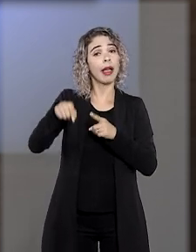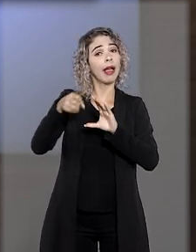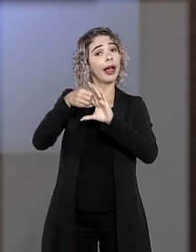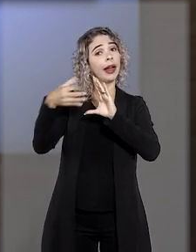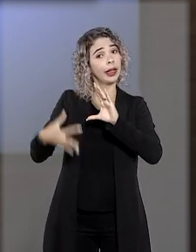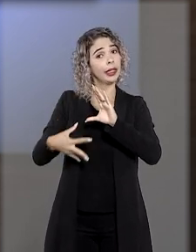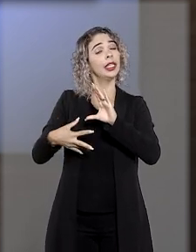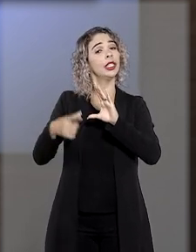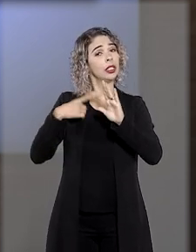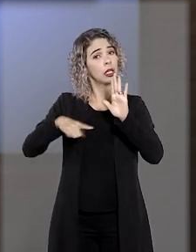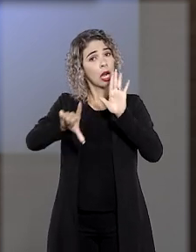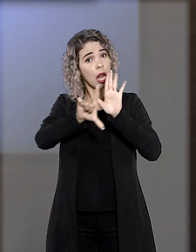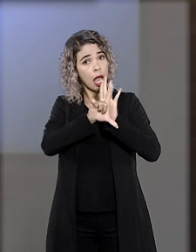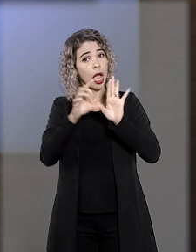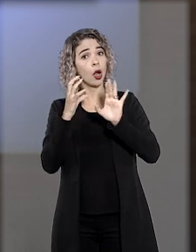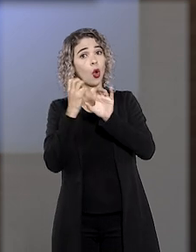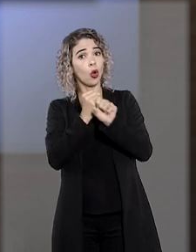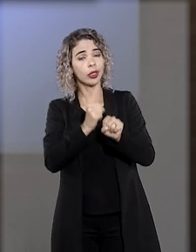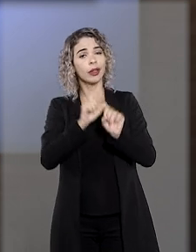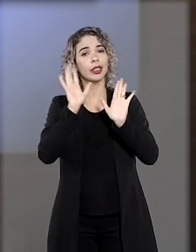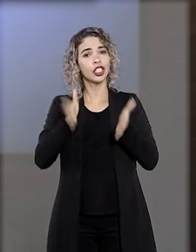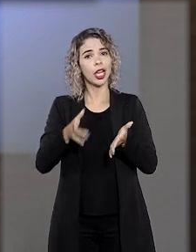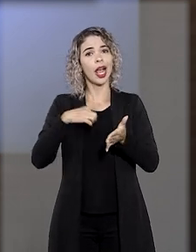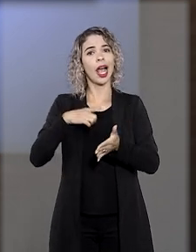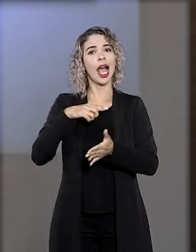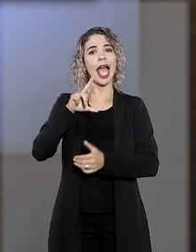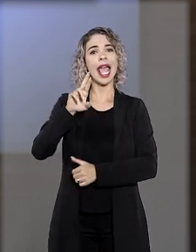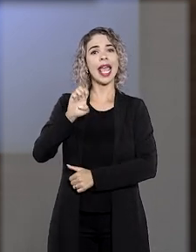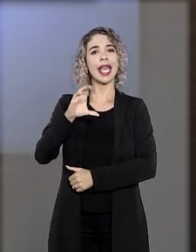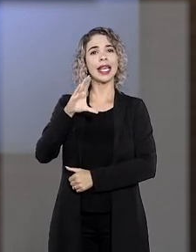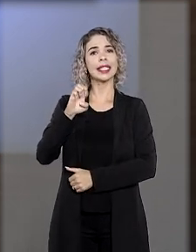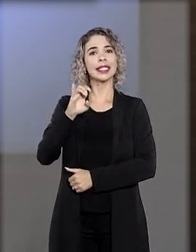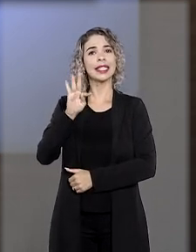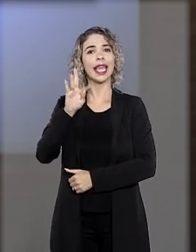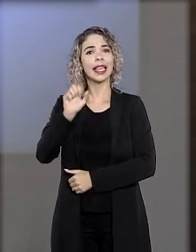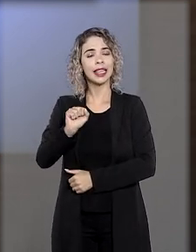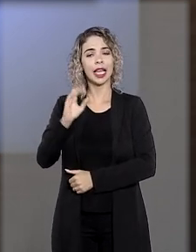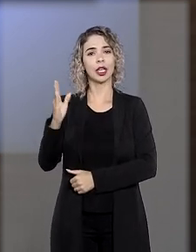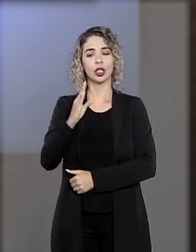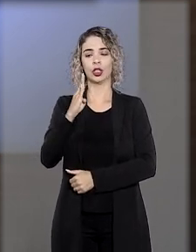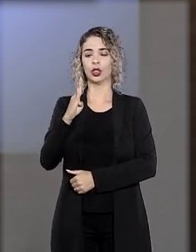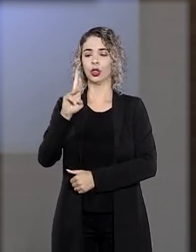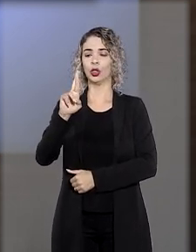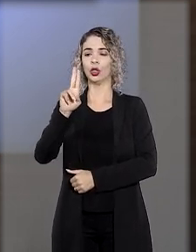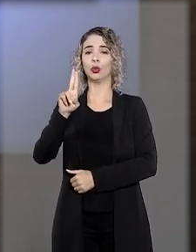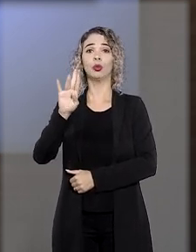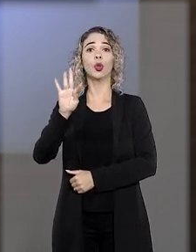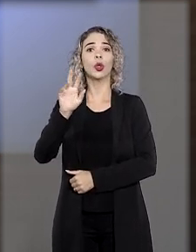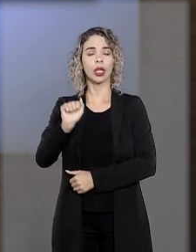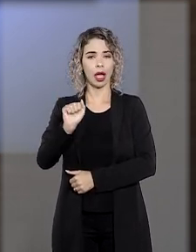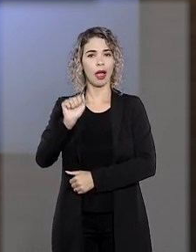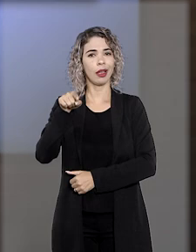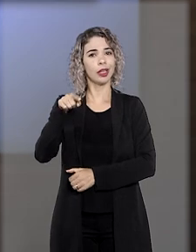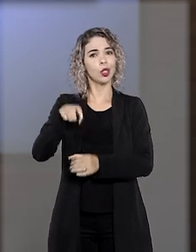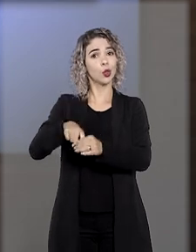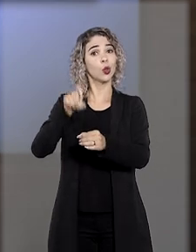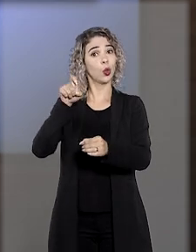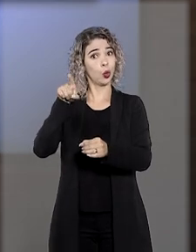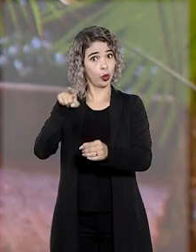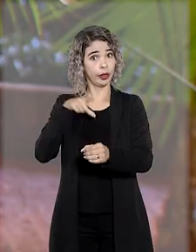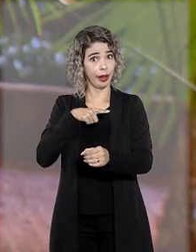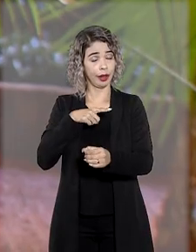elas se caracterizam legal e contabilmente como receita bruta, na condição de receitas financeiras componentes do lucro